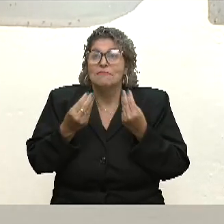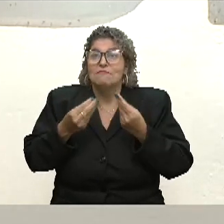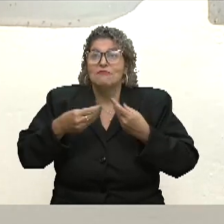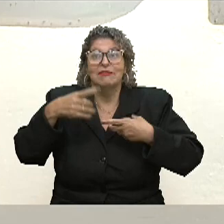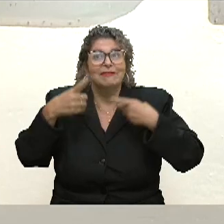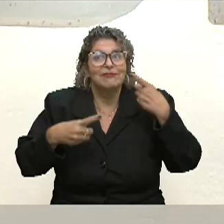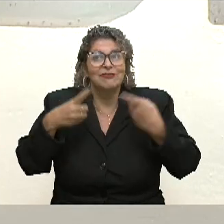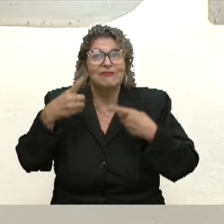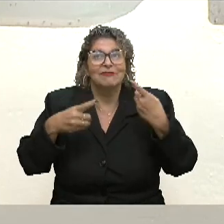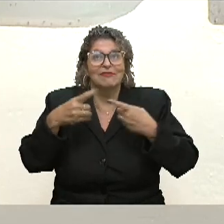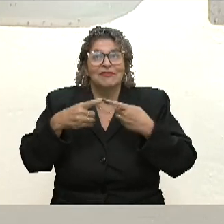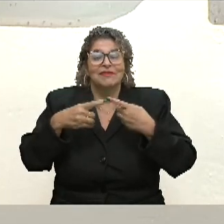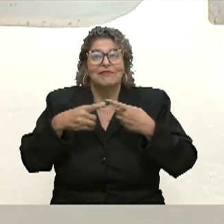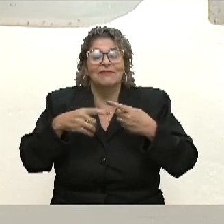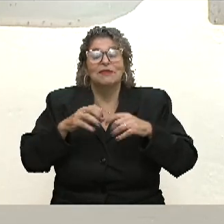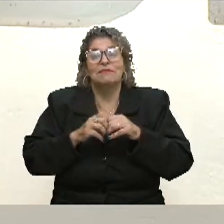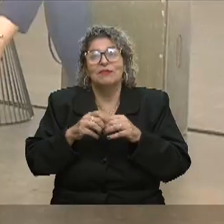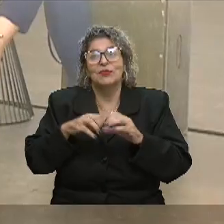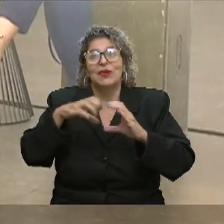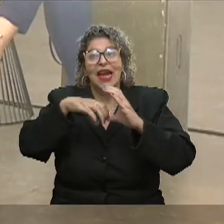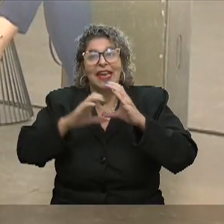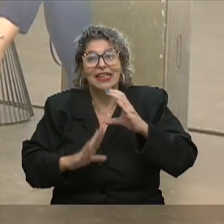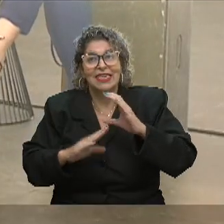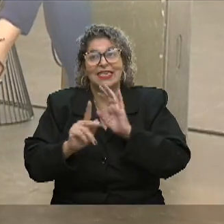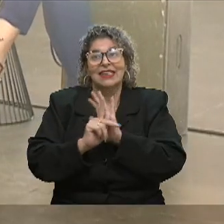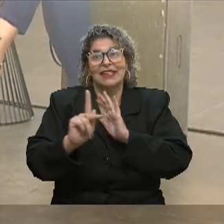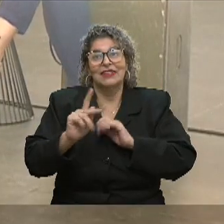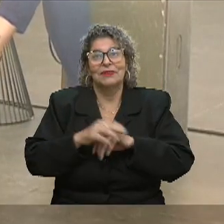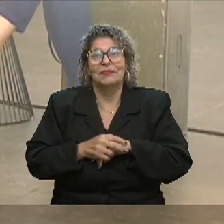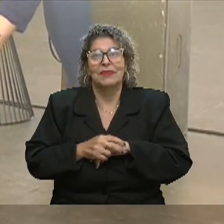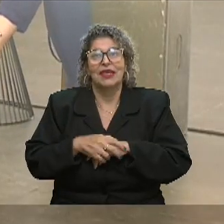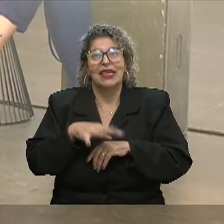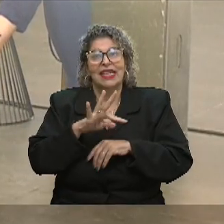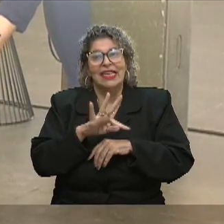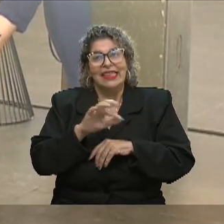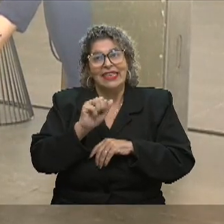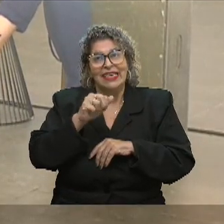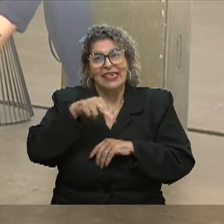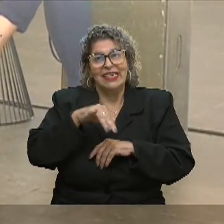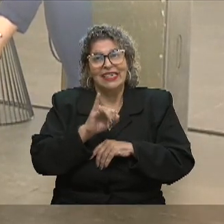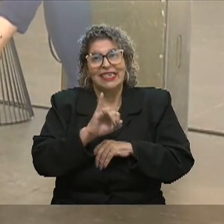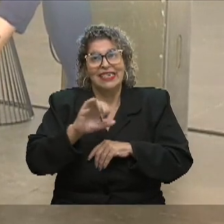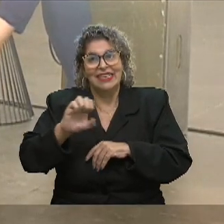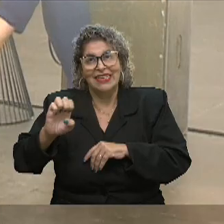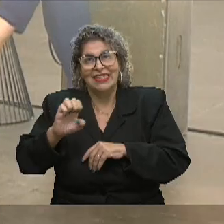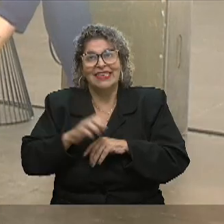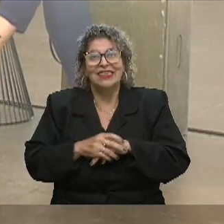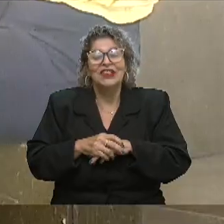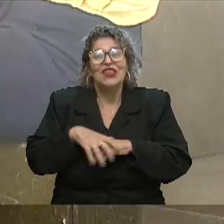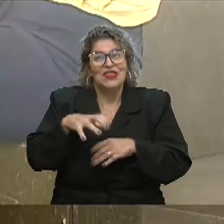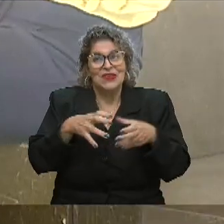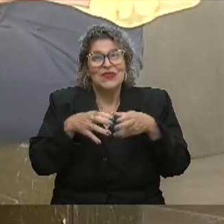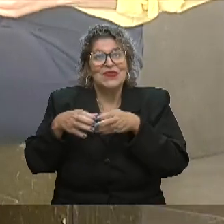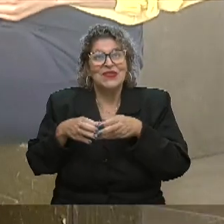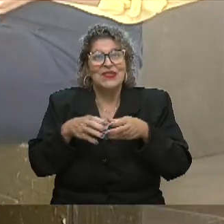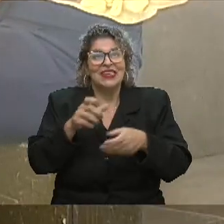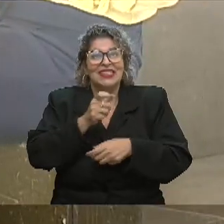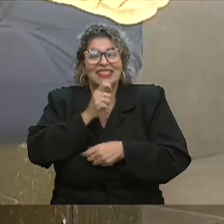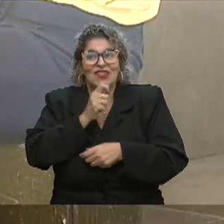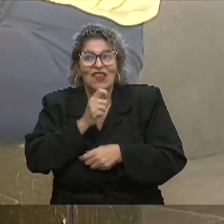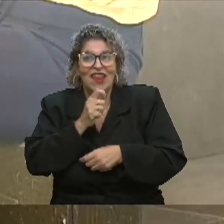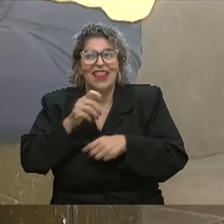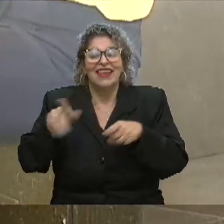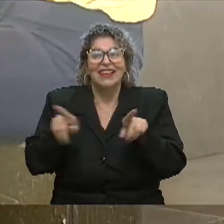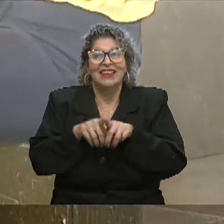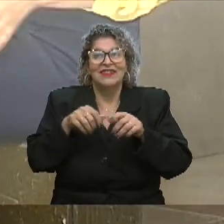bem característica daquele ano. E, Tanise, assim, nós estamos aqui entre colegas, né, todas do jornalismo. As gurias